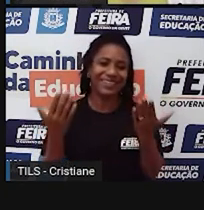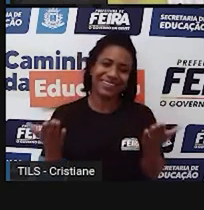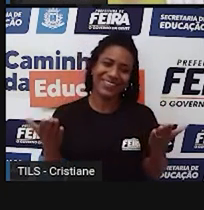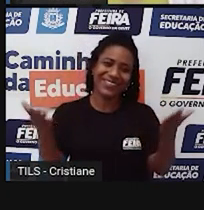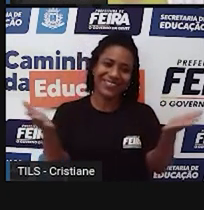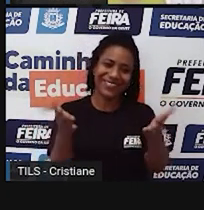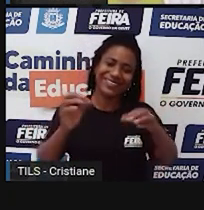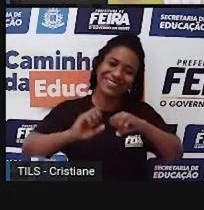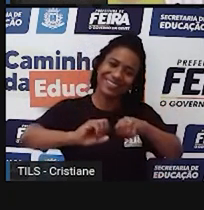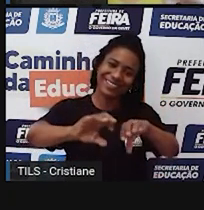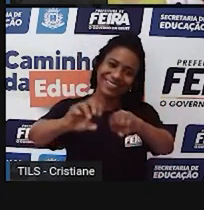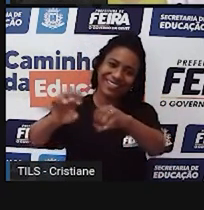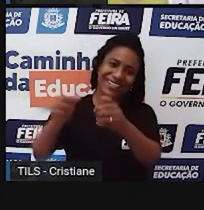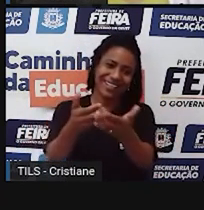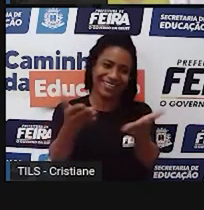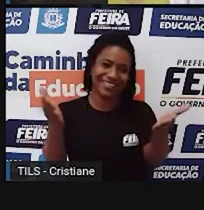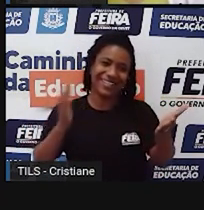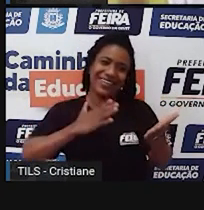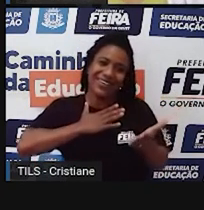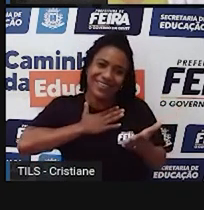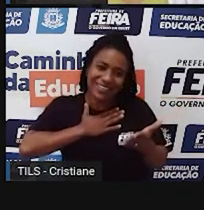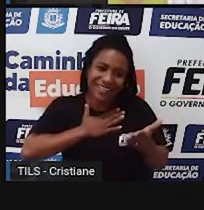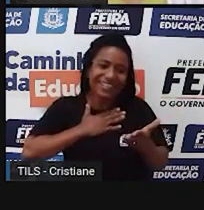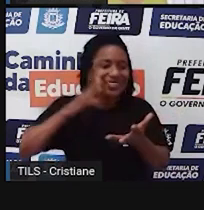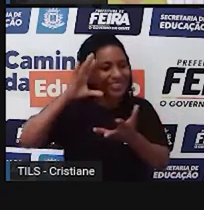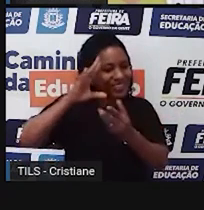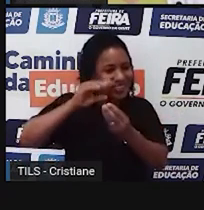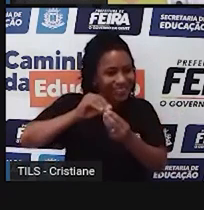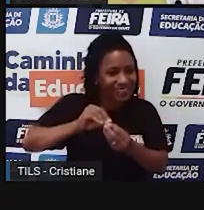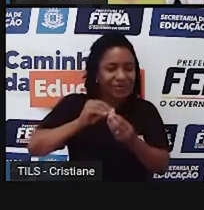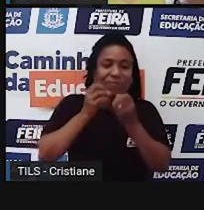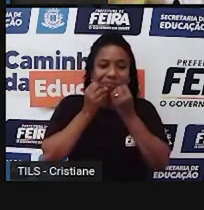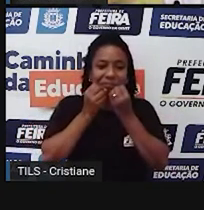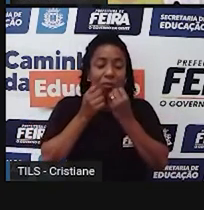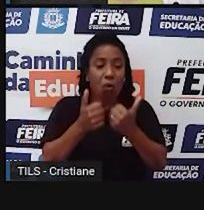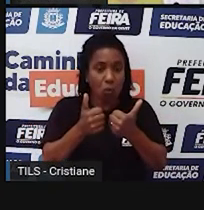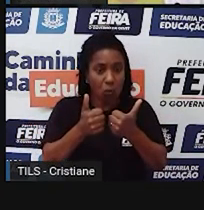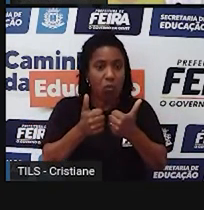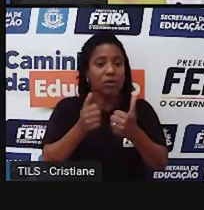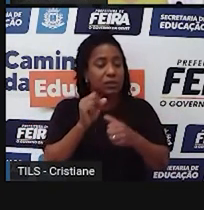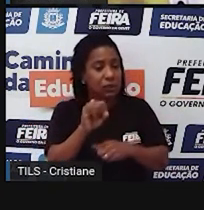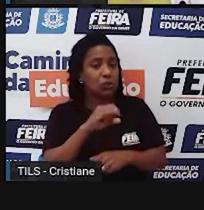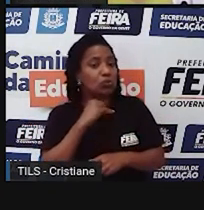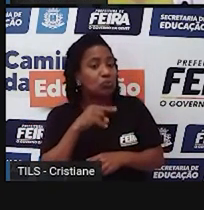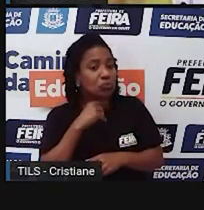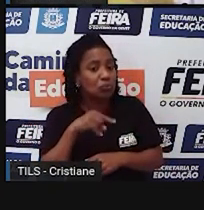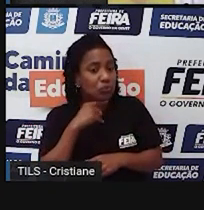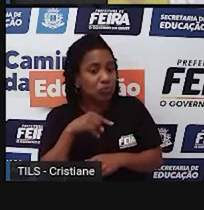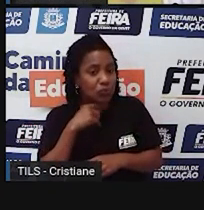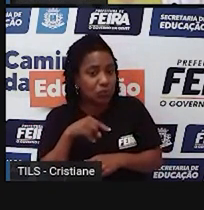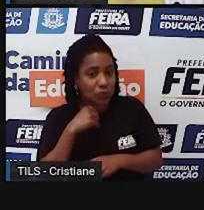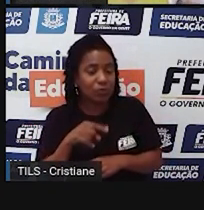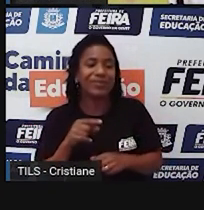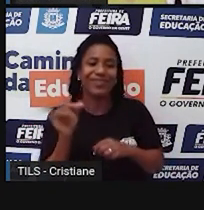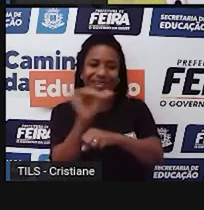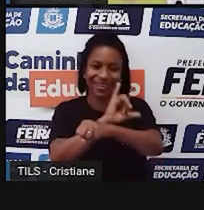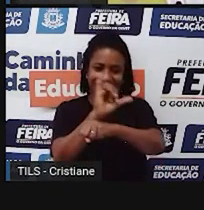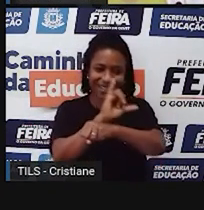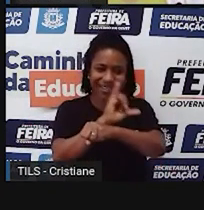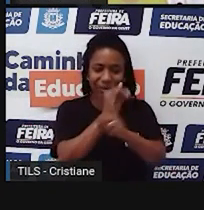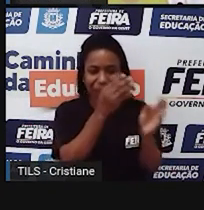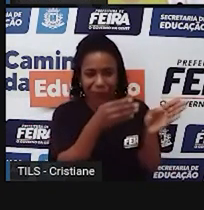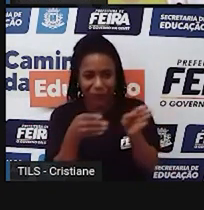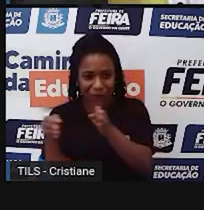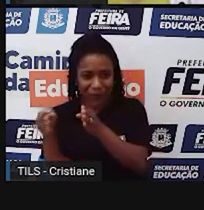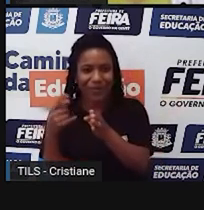que vocês tenham gostado, espero que tenha, né, compreendido tudo, se ficou com alguma duvidazinha, corre, vai lá no canal e assistir